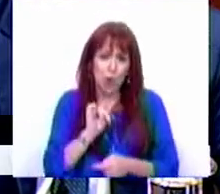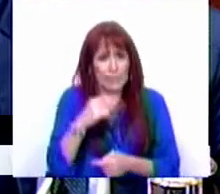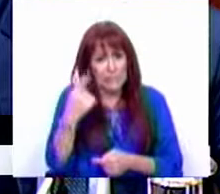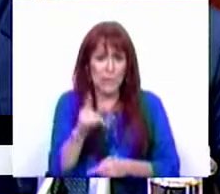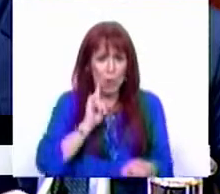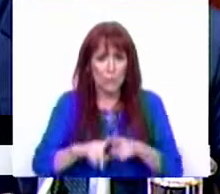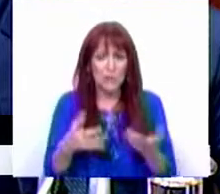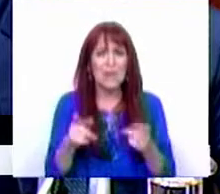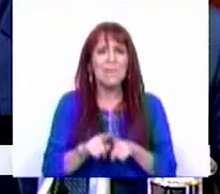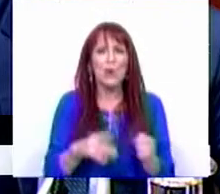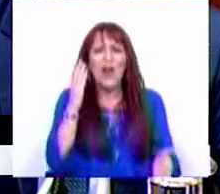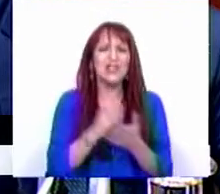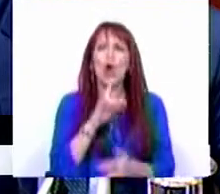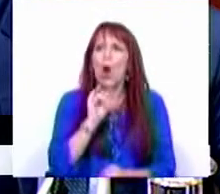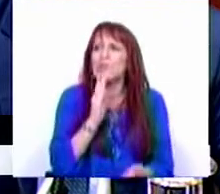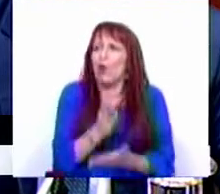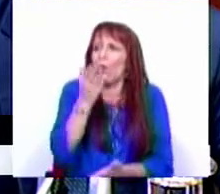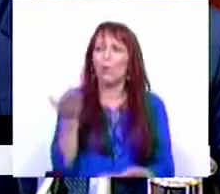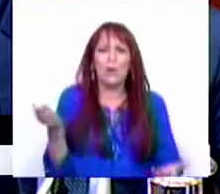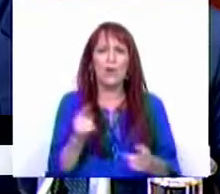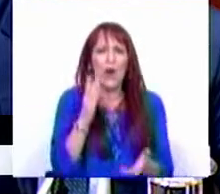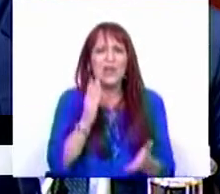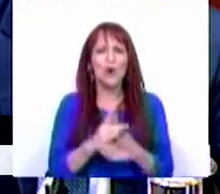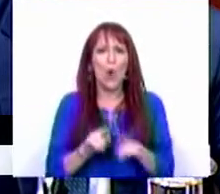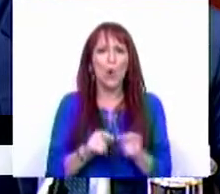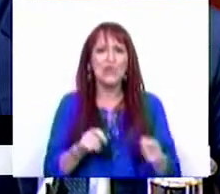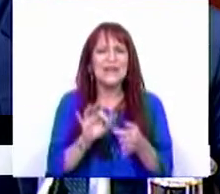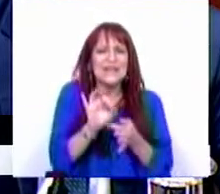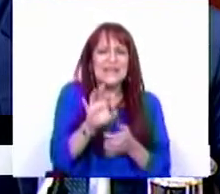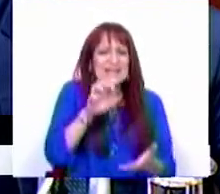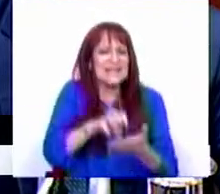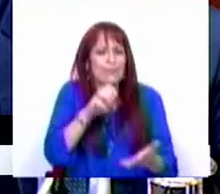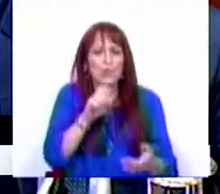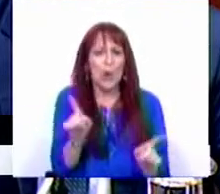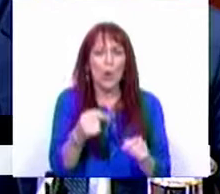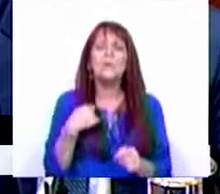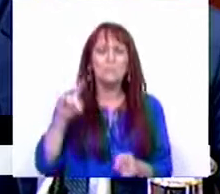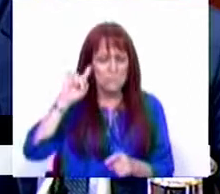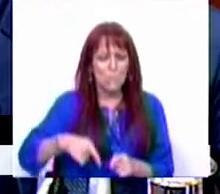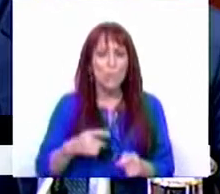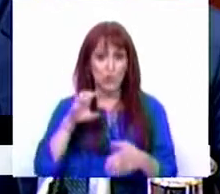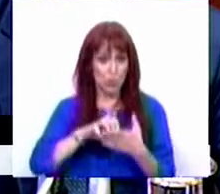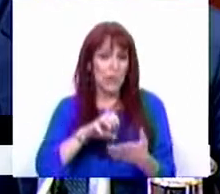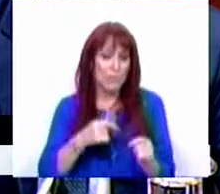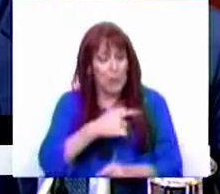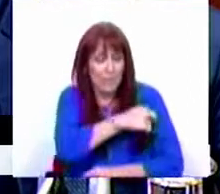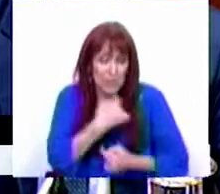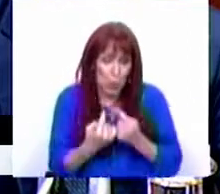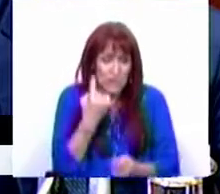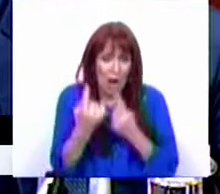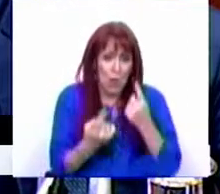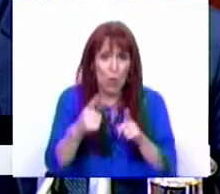nome, Sra. Deputada, mas não nos fiquemos pelo nome, nem nos fiquemos pelos símbolos. Sabemos que necessariamente os símbolos representam alguma